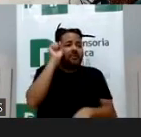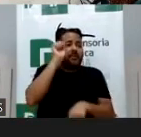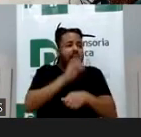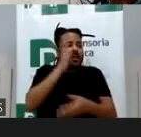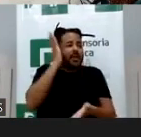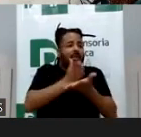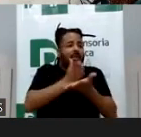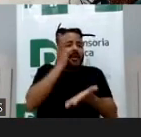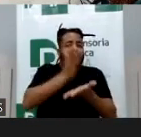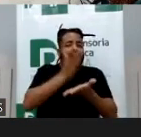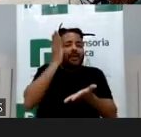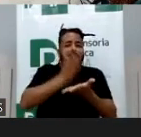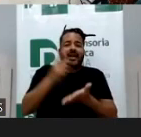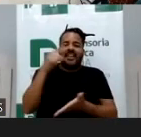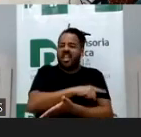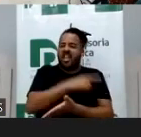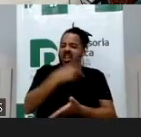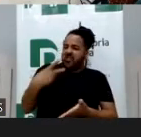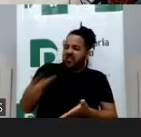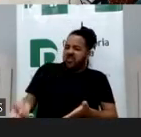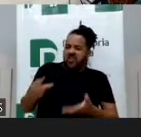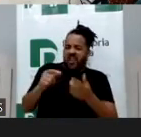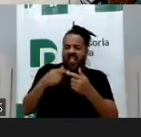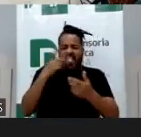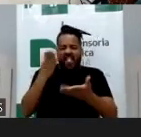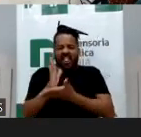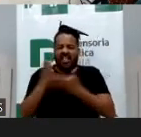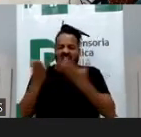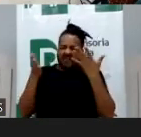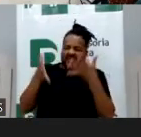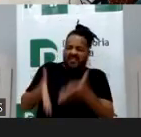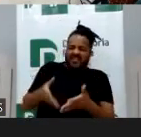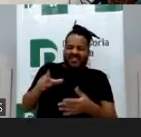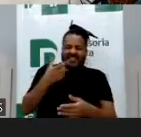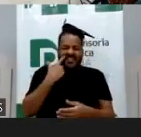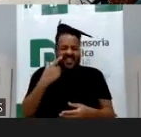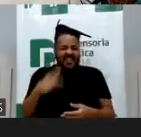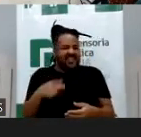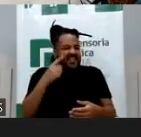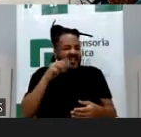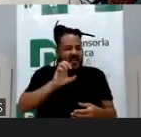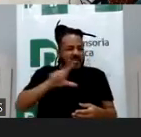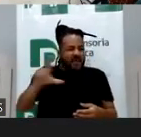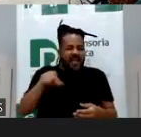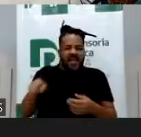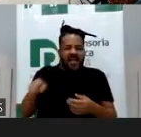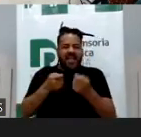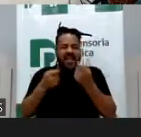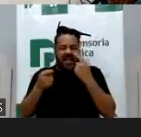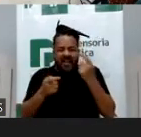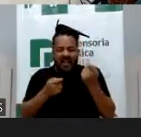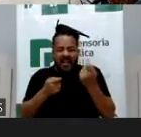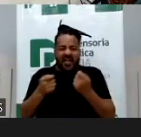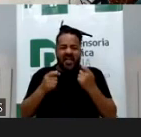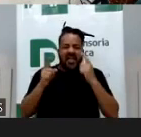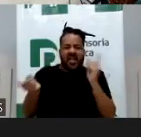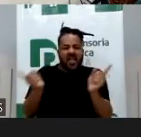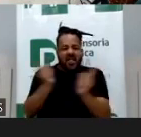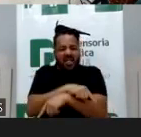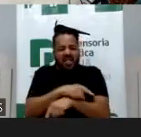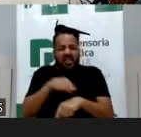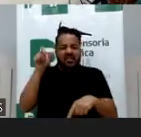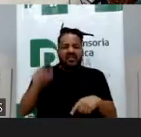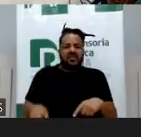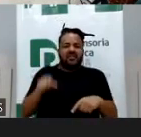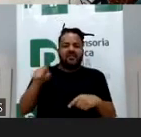agoniada, angustiada, e ela, ah, você é mole, ah, não sei o que, tá vendo gente, a Mel, tô trolando a Mel, ela, a mãe, né,